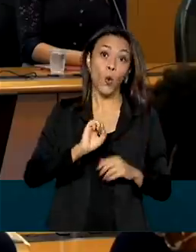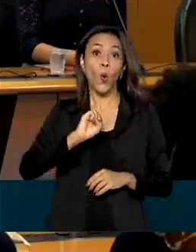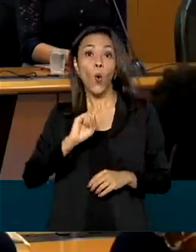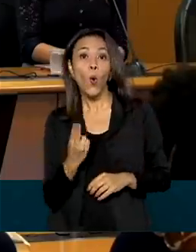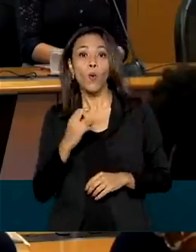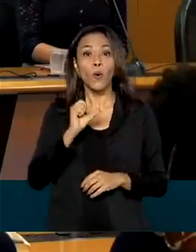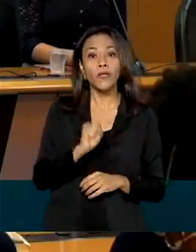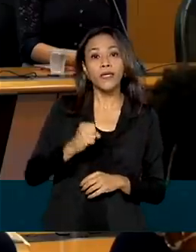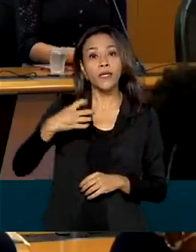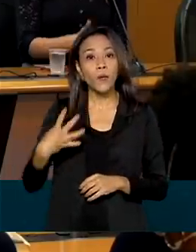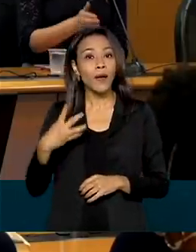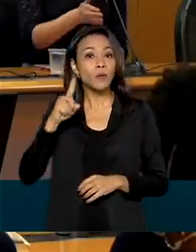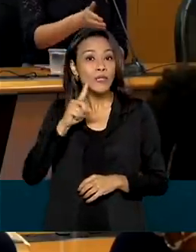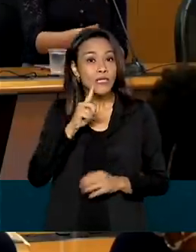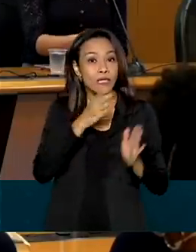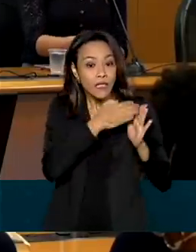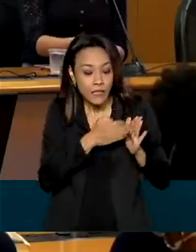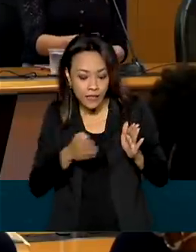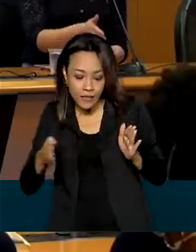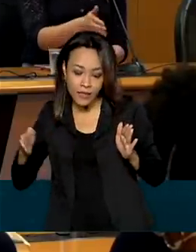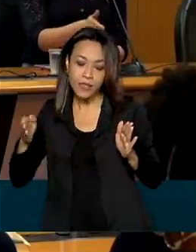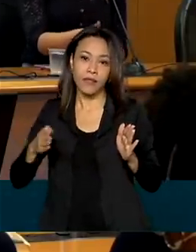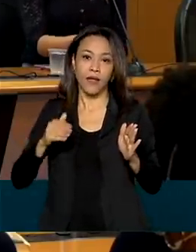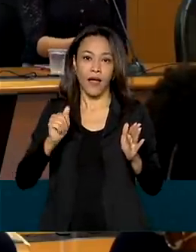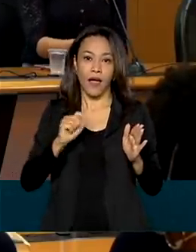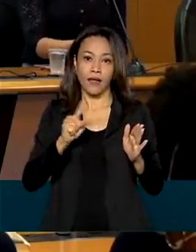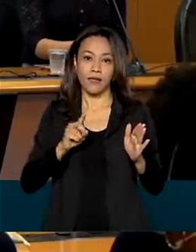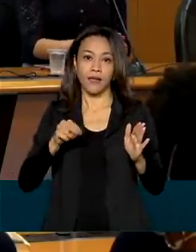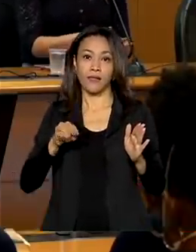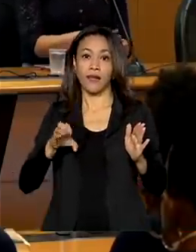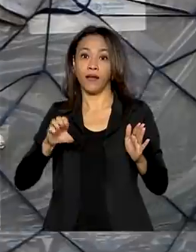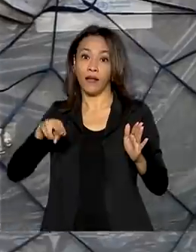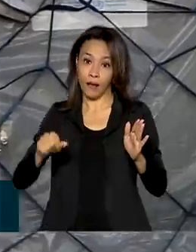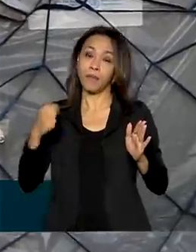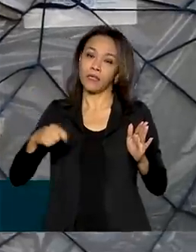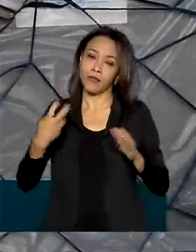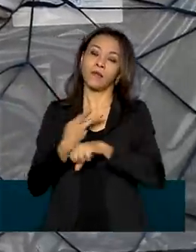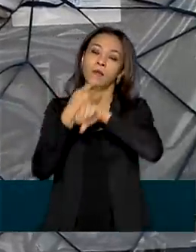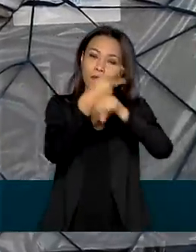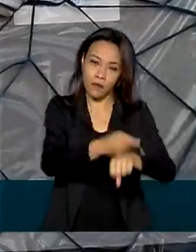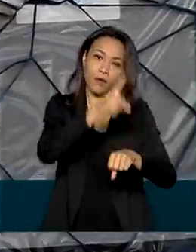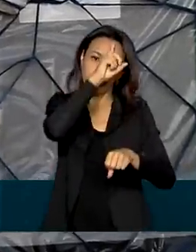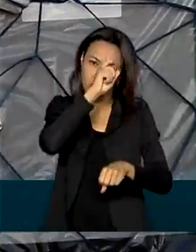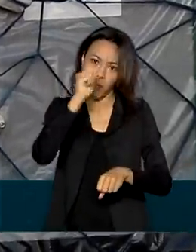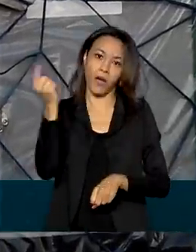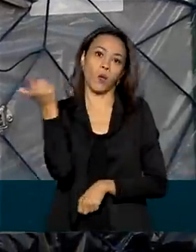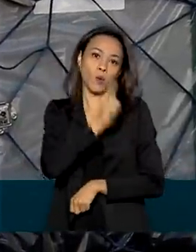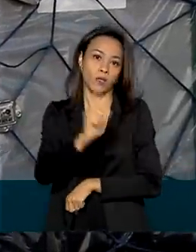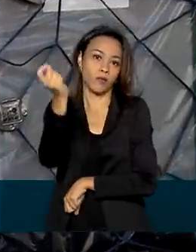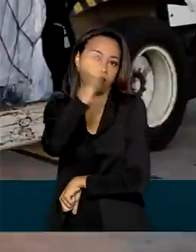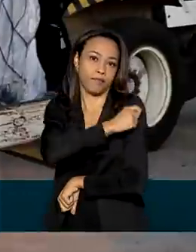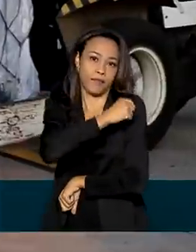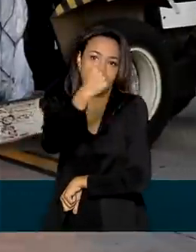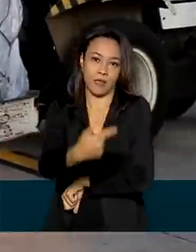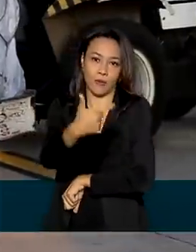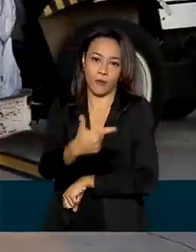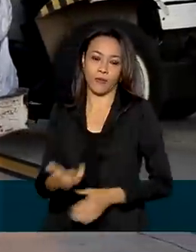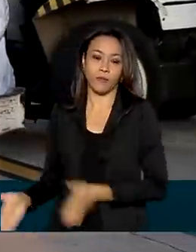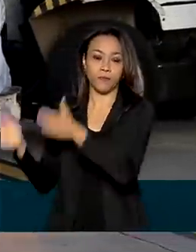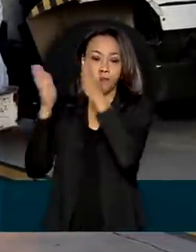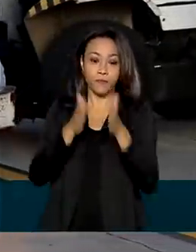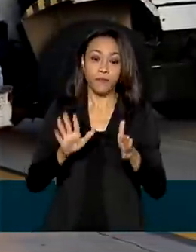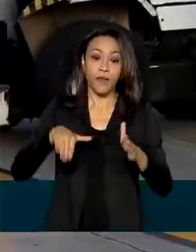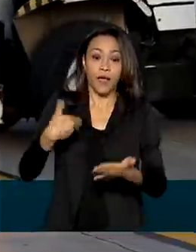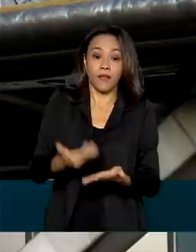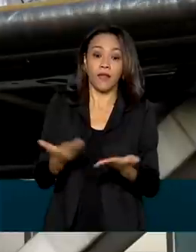dias da vacina AstraZeneca deve comparecer para completar o esquema. Até junho, o consórcio COVAX Facility, da Organização